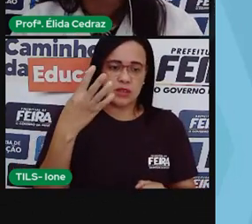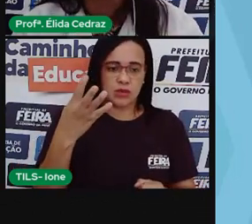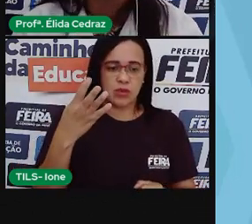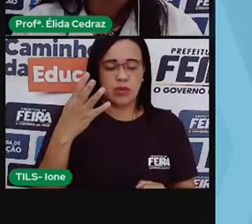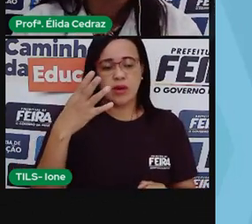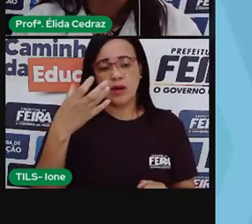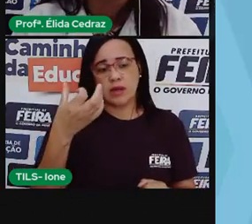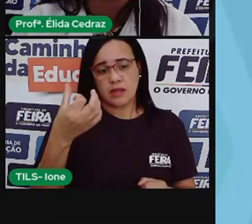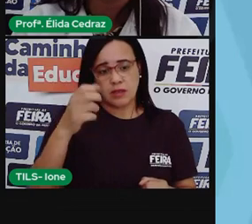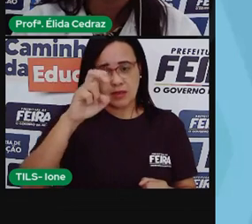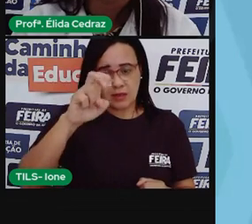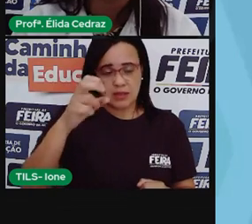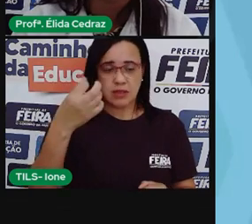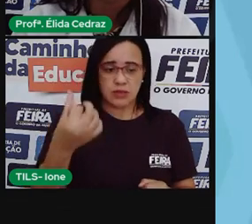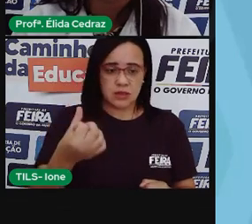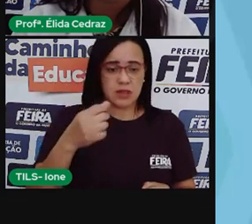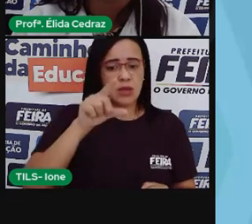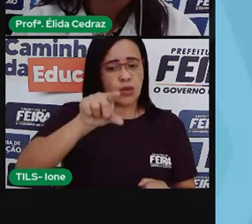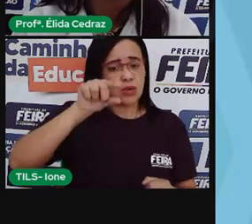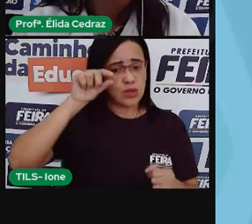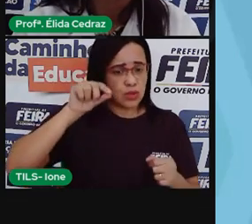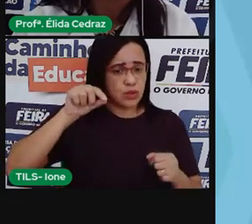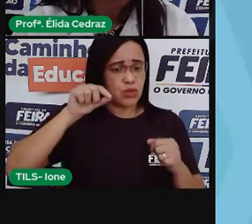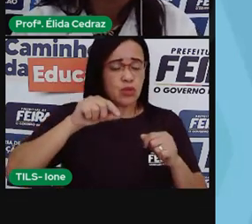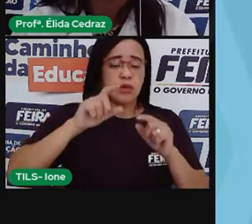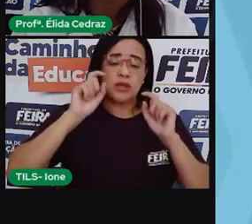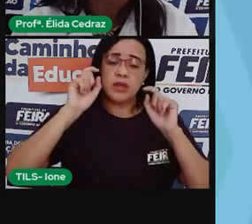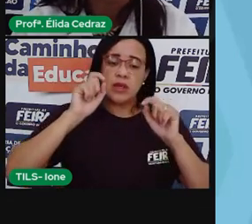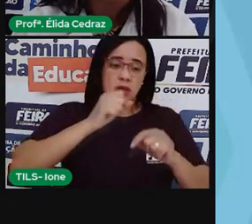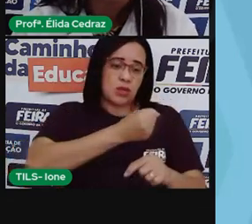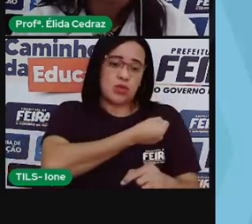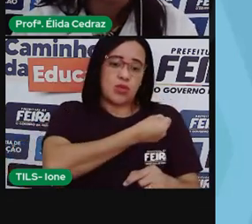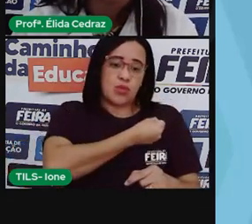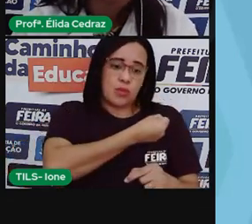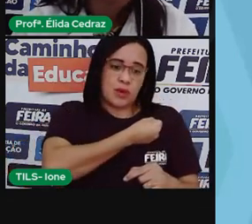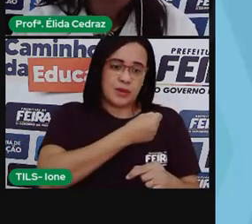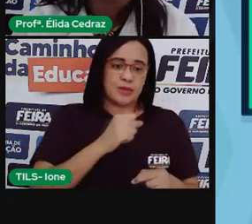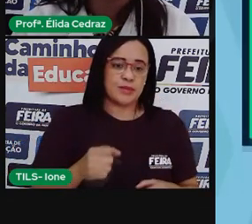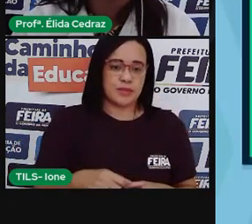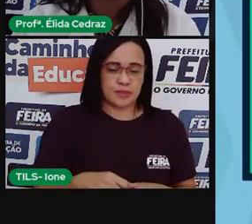selecionar a caixa que você quiser primeiro. Então eu vou começar pela número um.